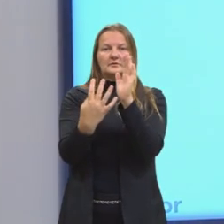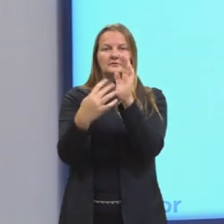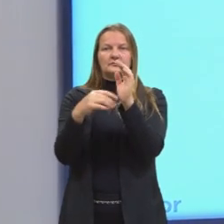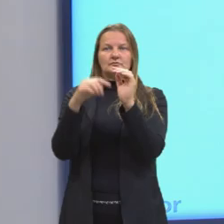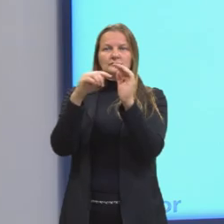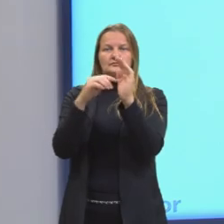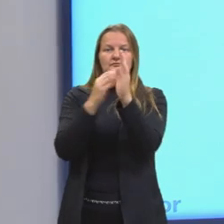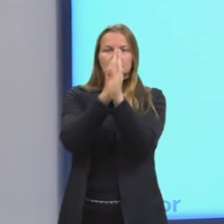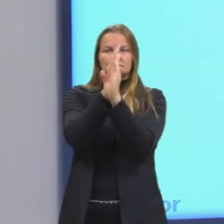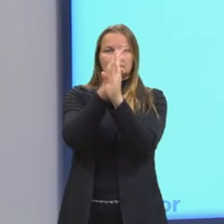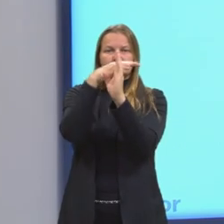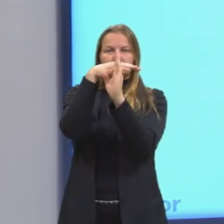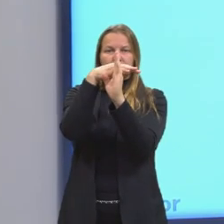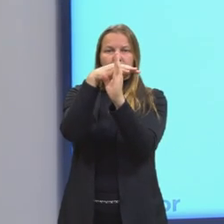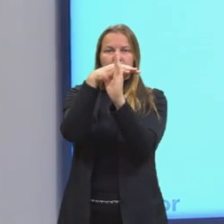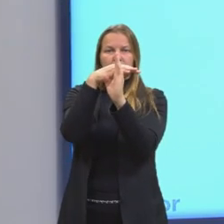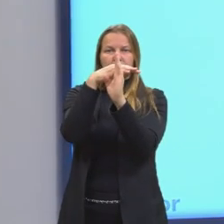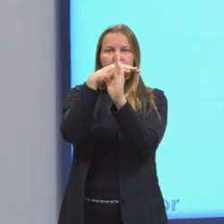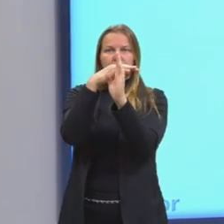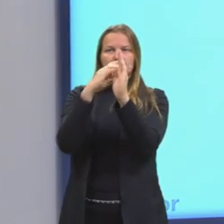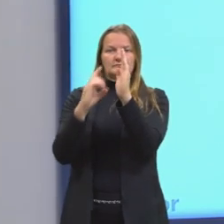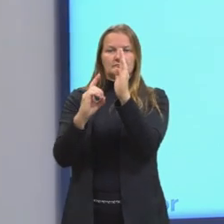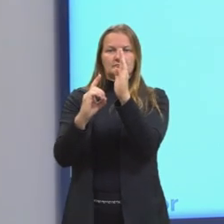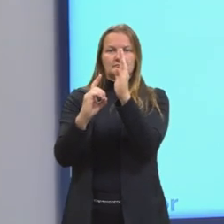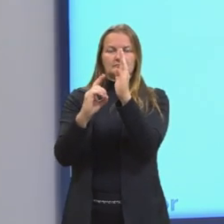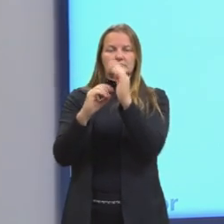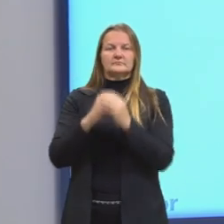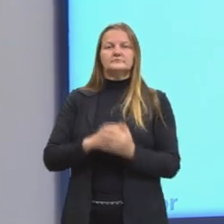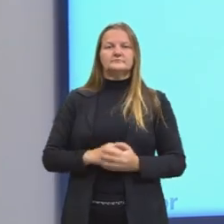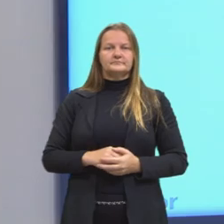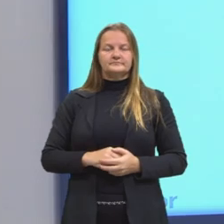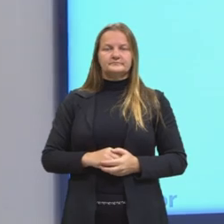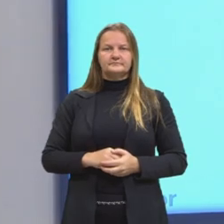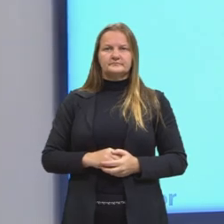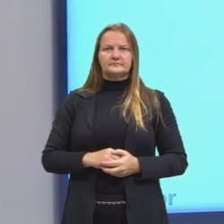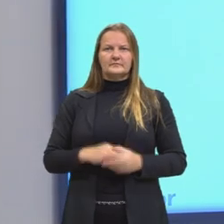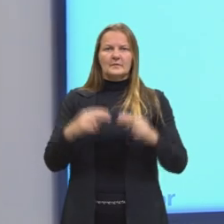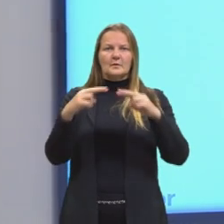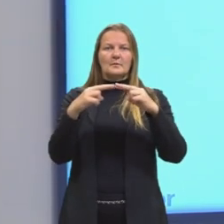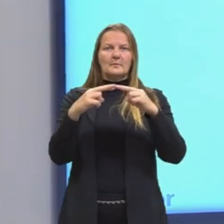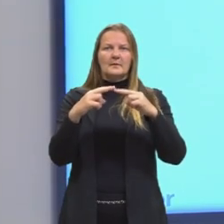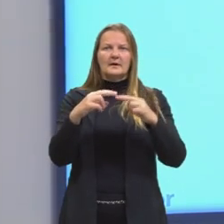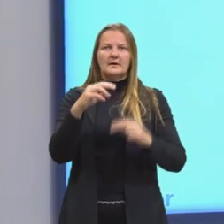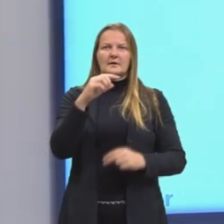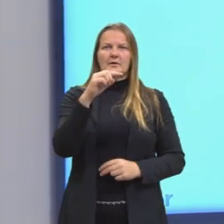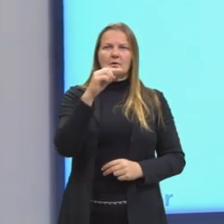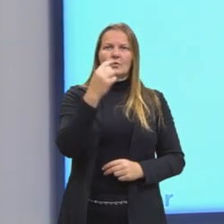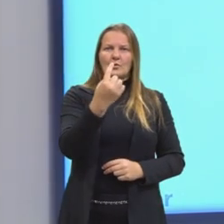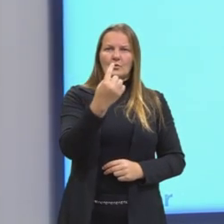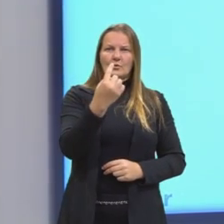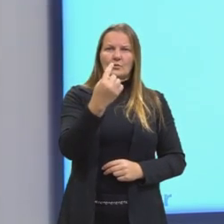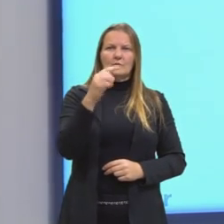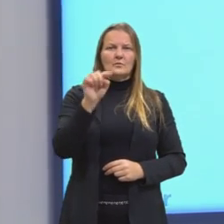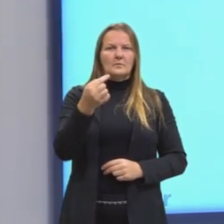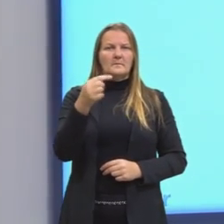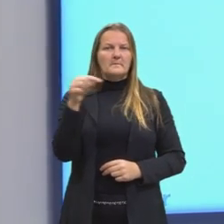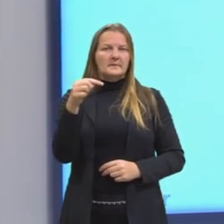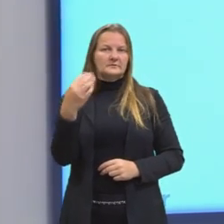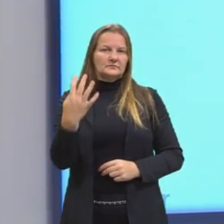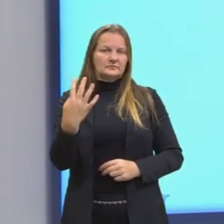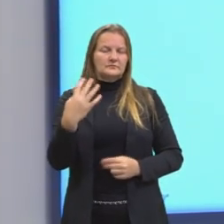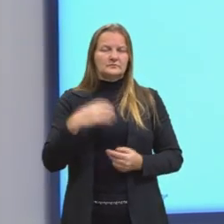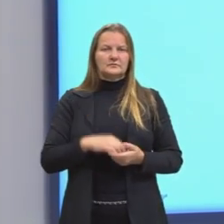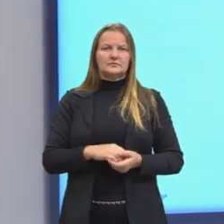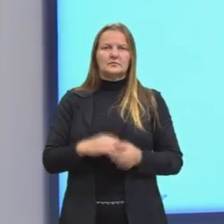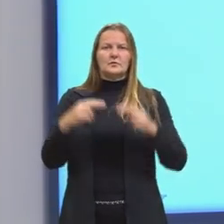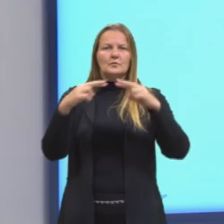temos o par ordenado D, que vale 1 menos 4. Outra coisa que a gente consegue ver aqui é a localização